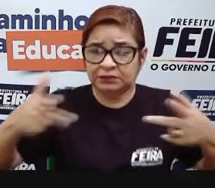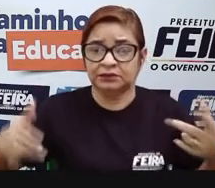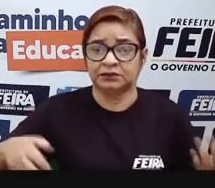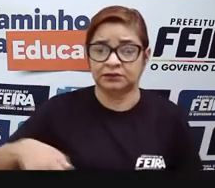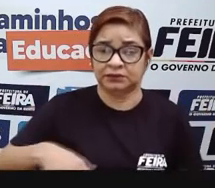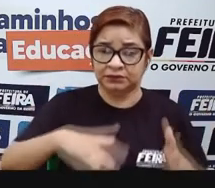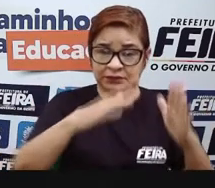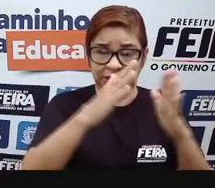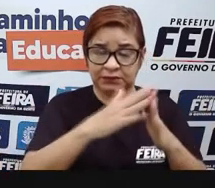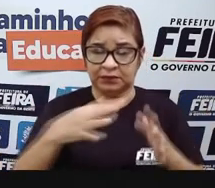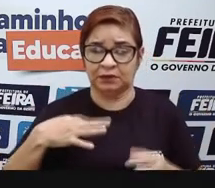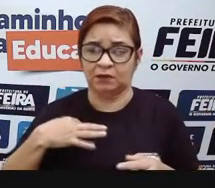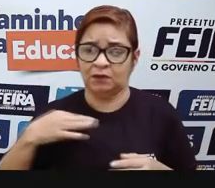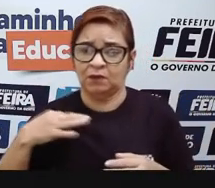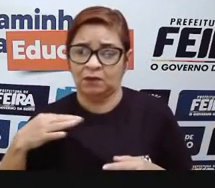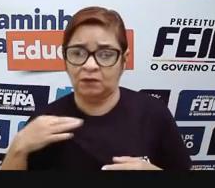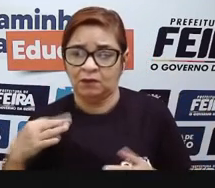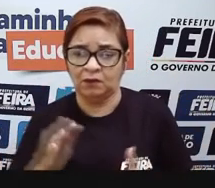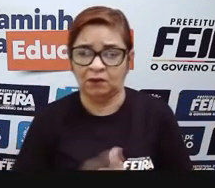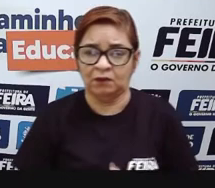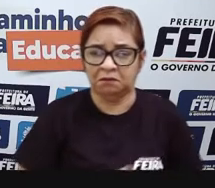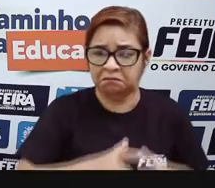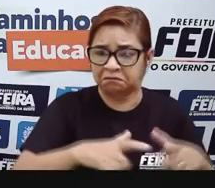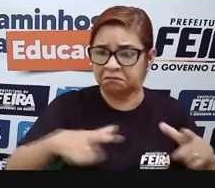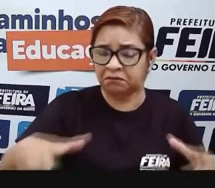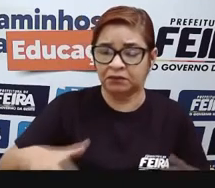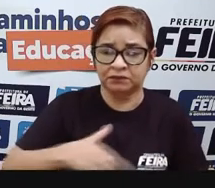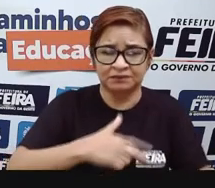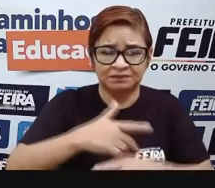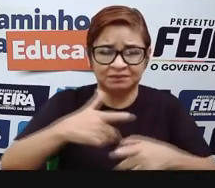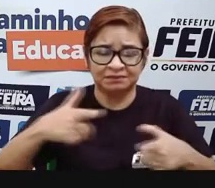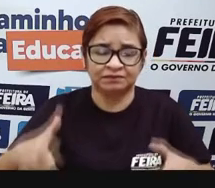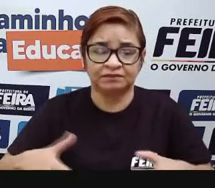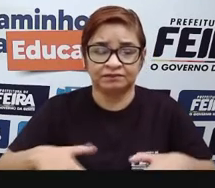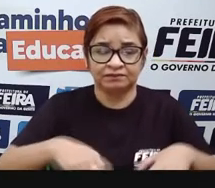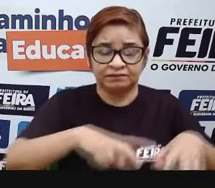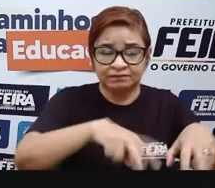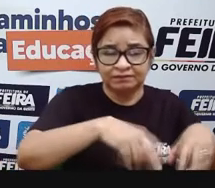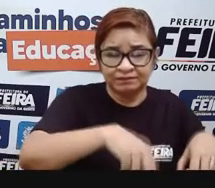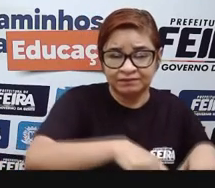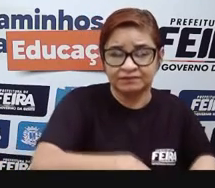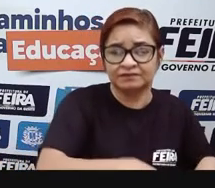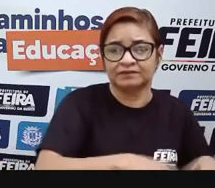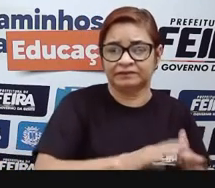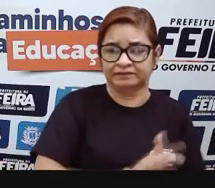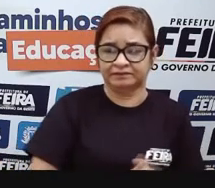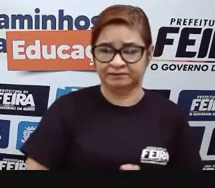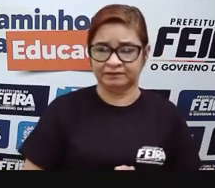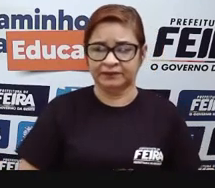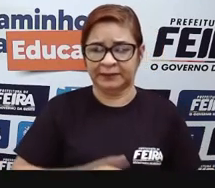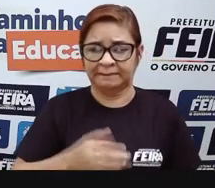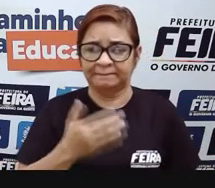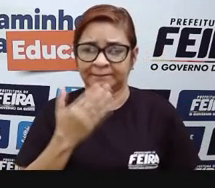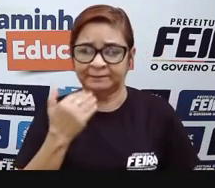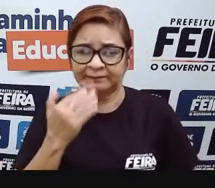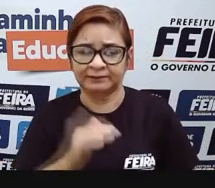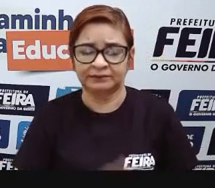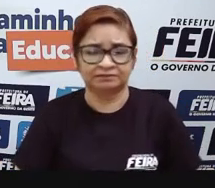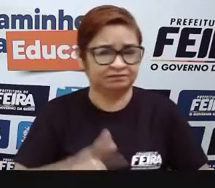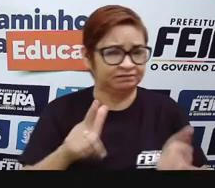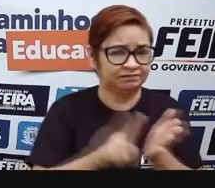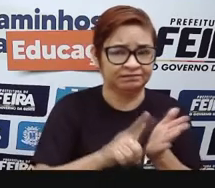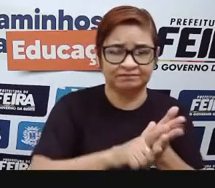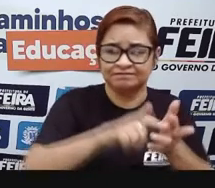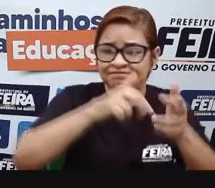domésticos, vestuário, textos, móveis, máquinas e equipamentos, autopeças, bebidas, papel, papelão, enfim.